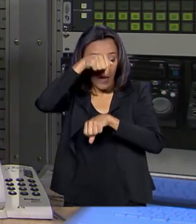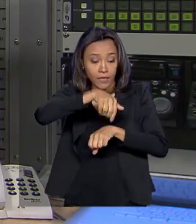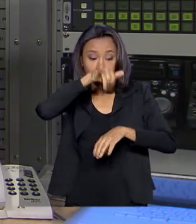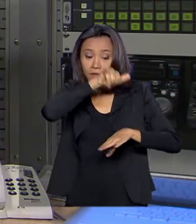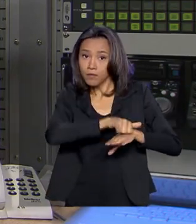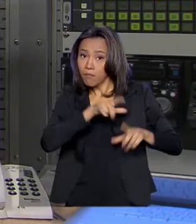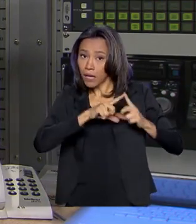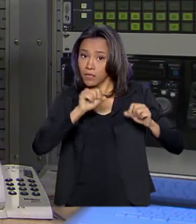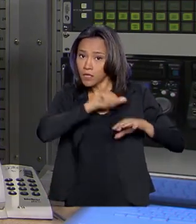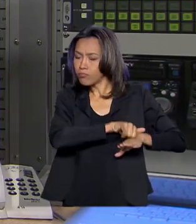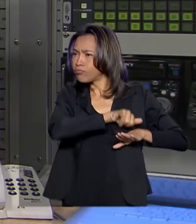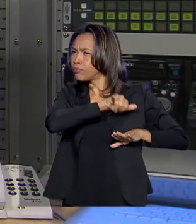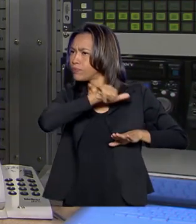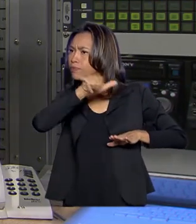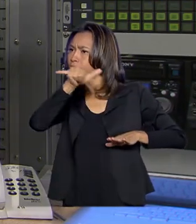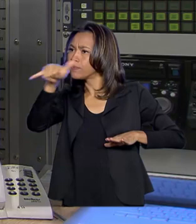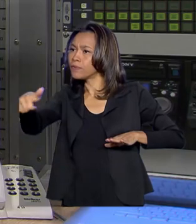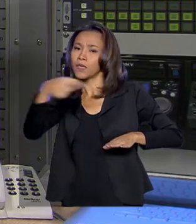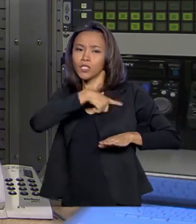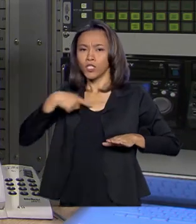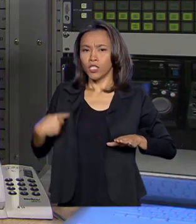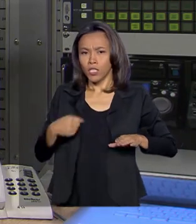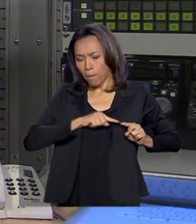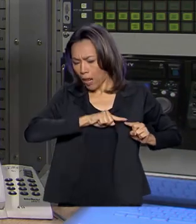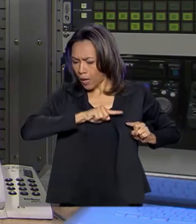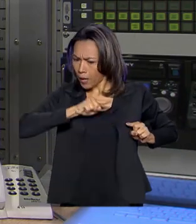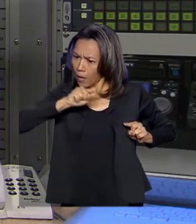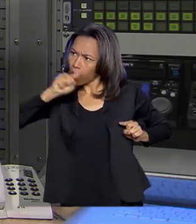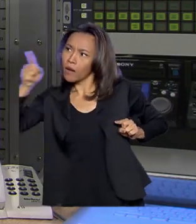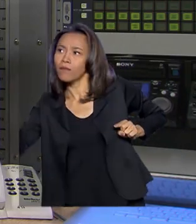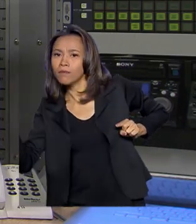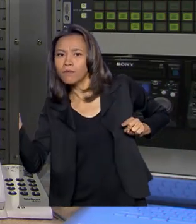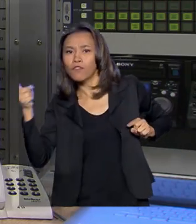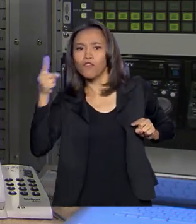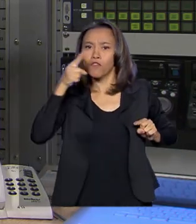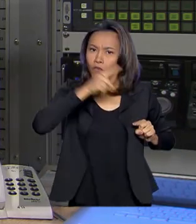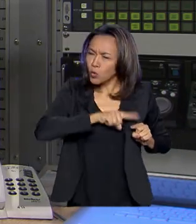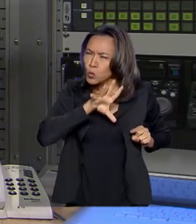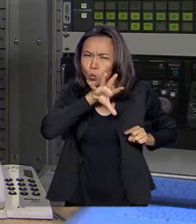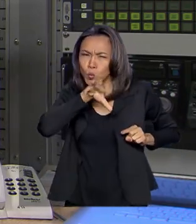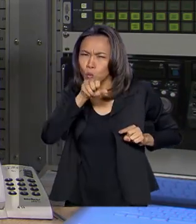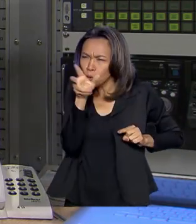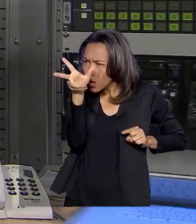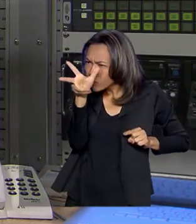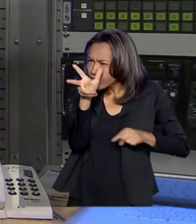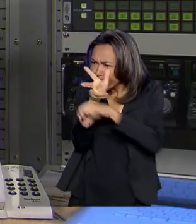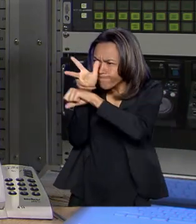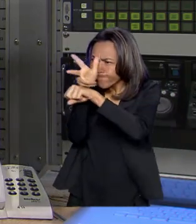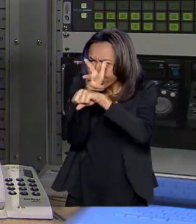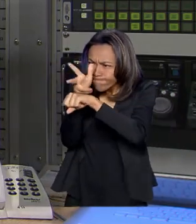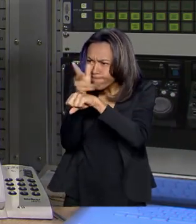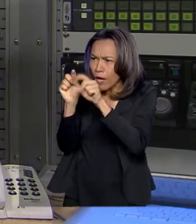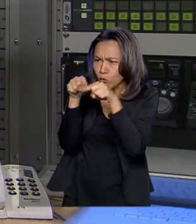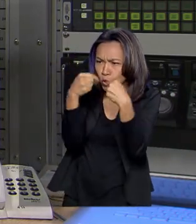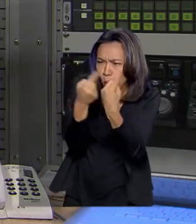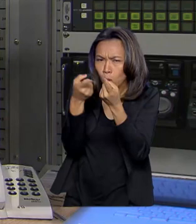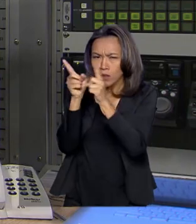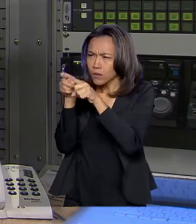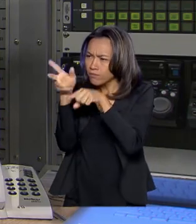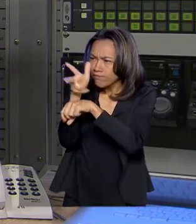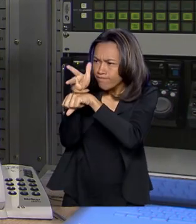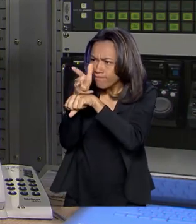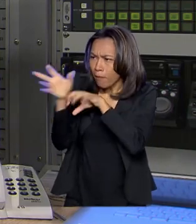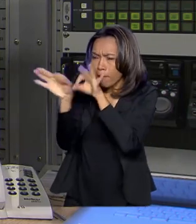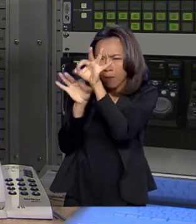rumo à China e toda essa longa jornada de ida e volta. Ele registrou tudo. Reuniões, preparação das